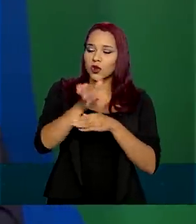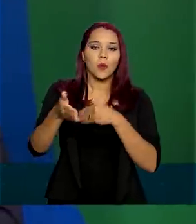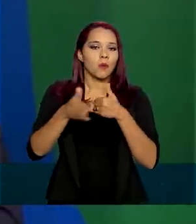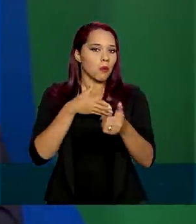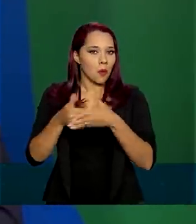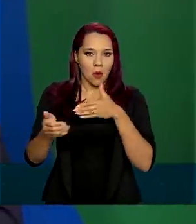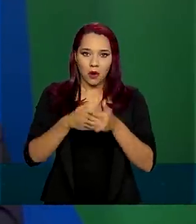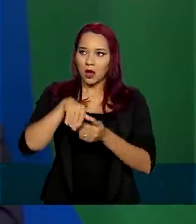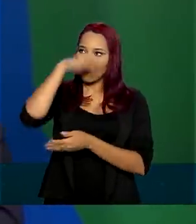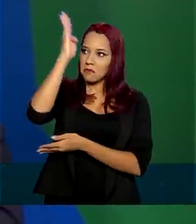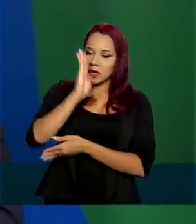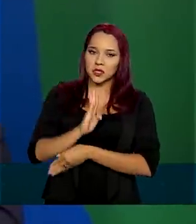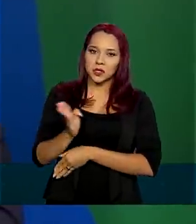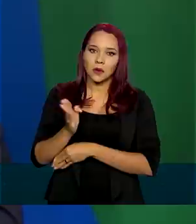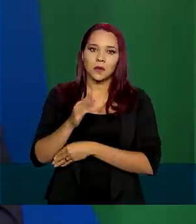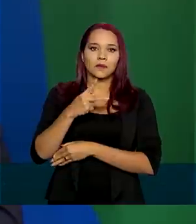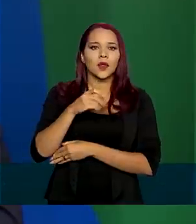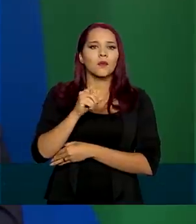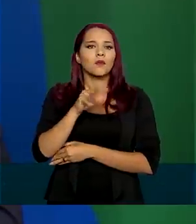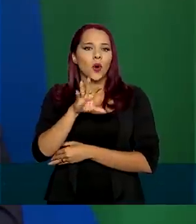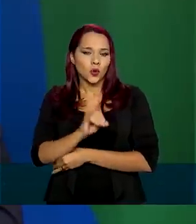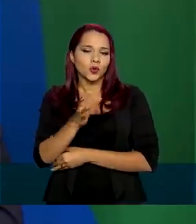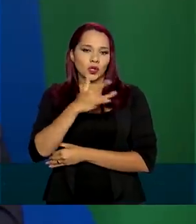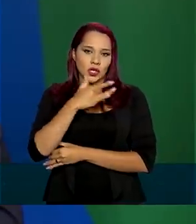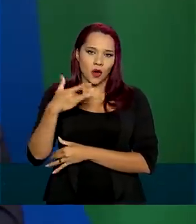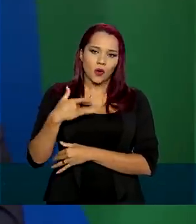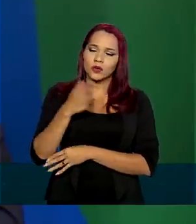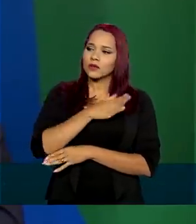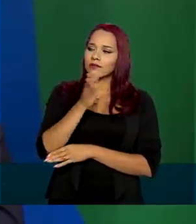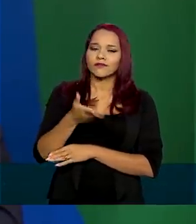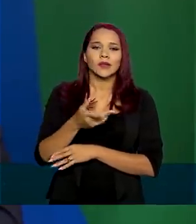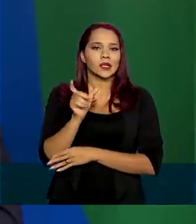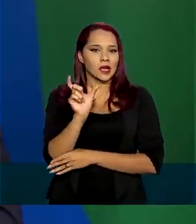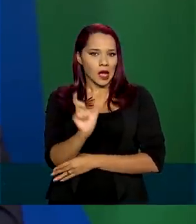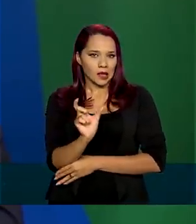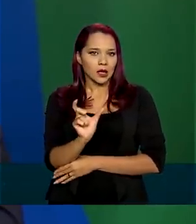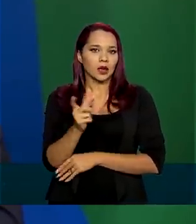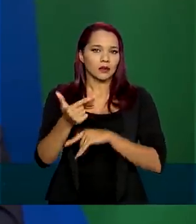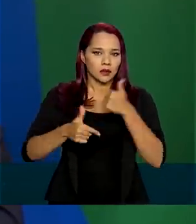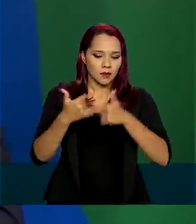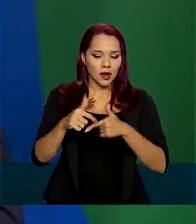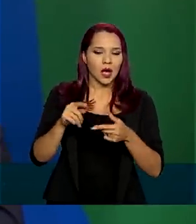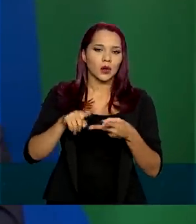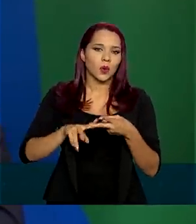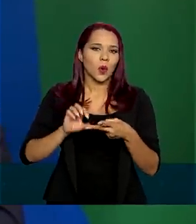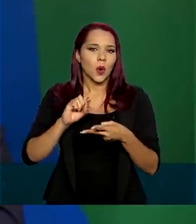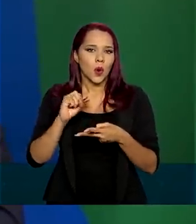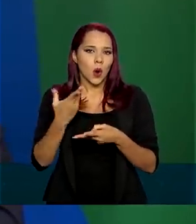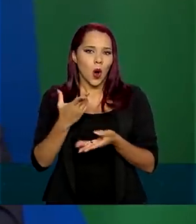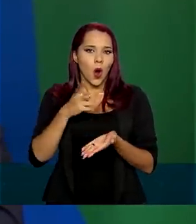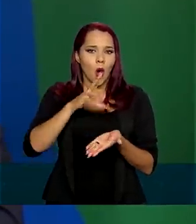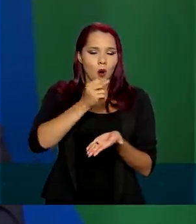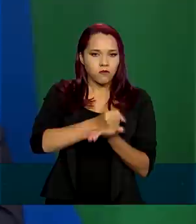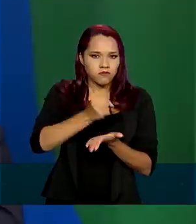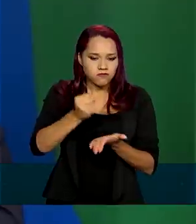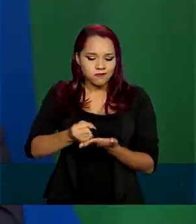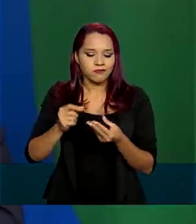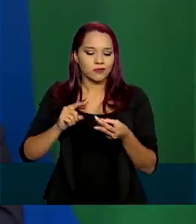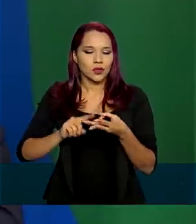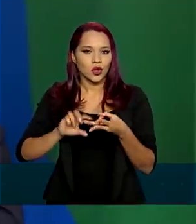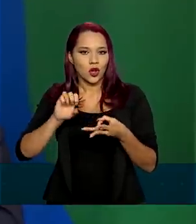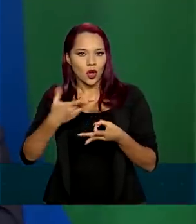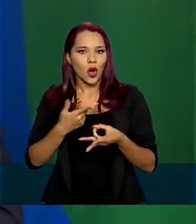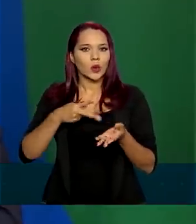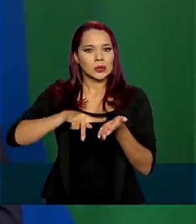posto de saúde do Brasil, se identificando por meio da sua carteira de trabalho, da sua carteira do sindicato, da